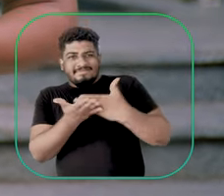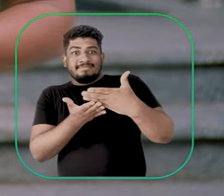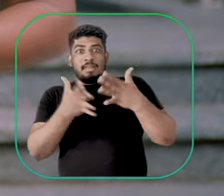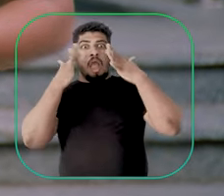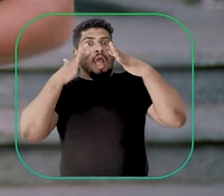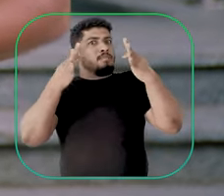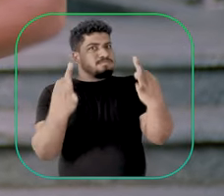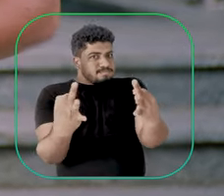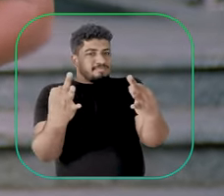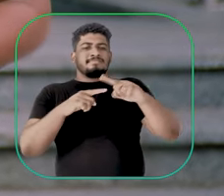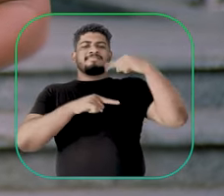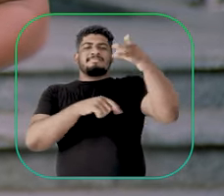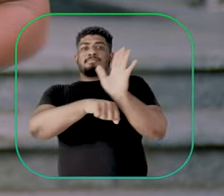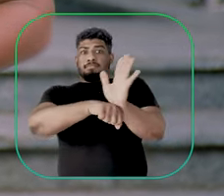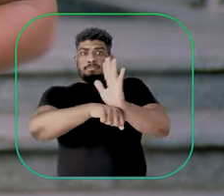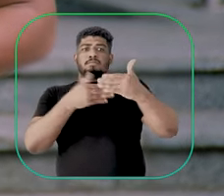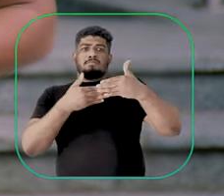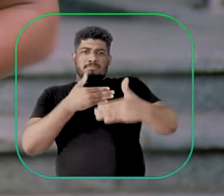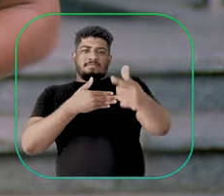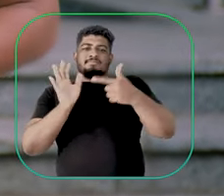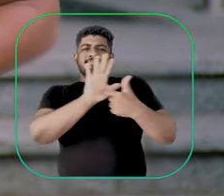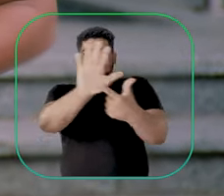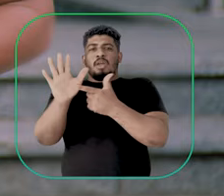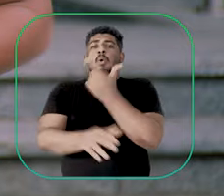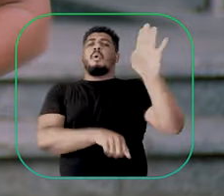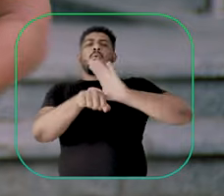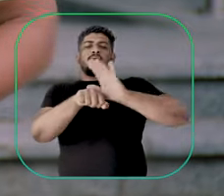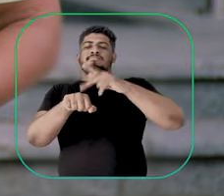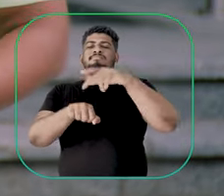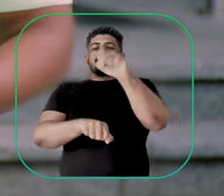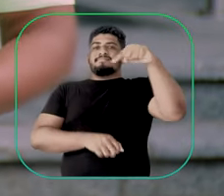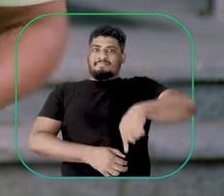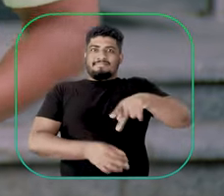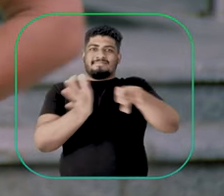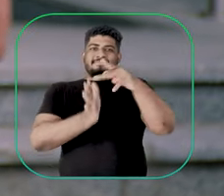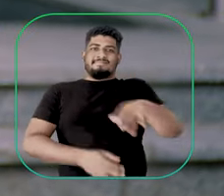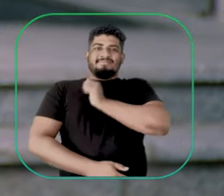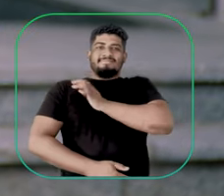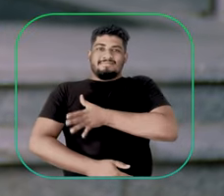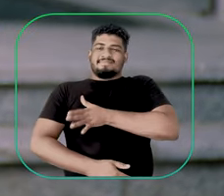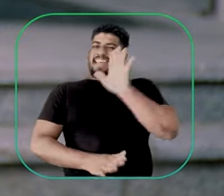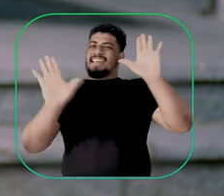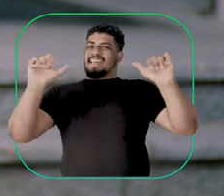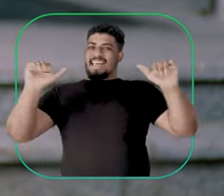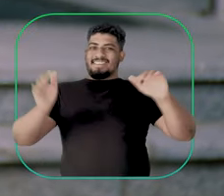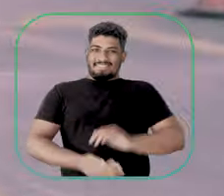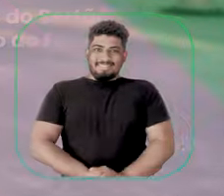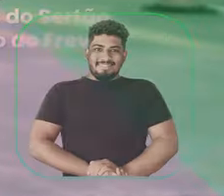apresentar um outro curso de pós-graduação aqui do IFPE. Até já! Transcrição